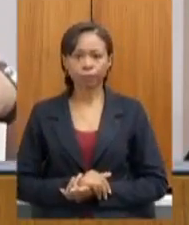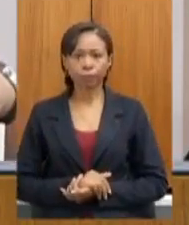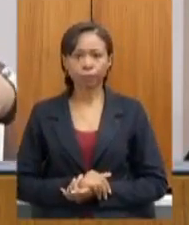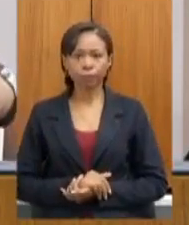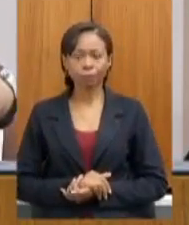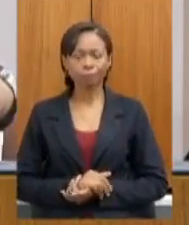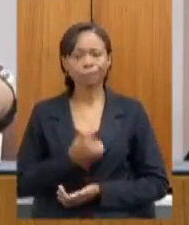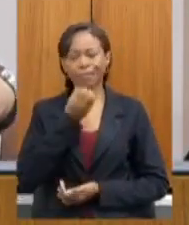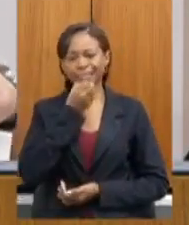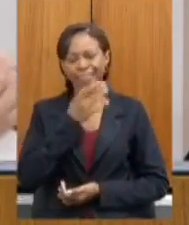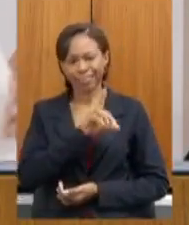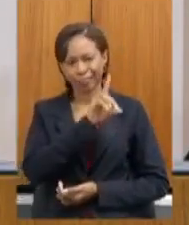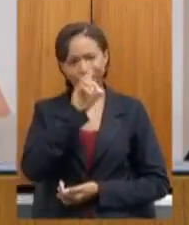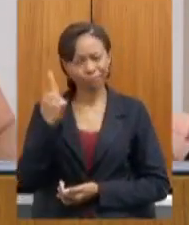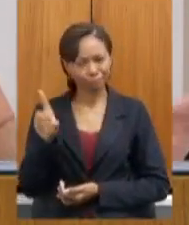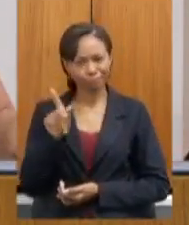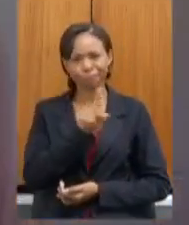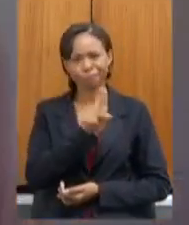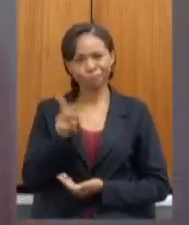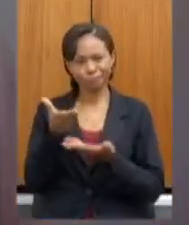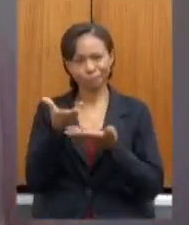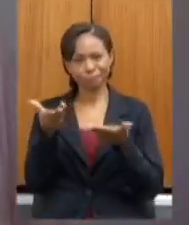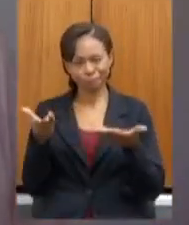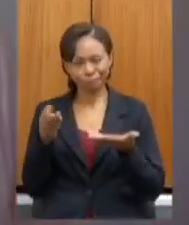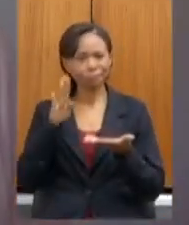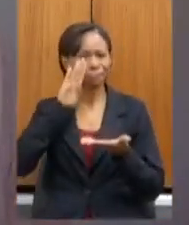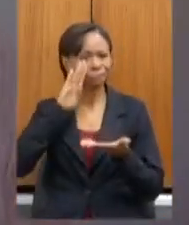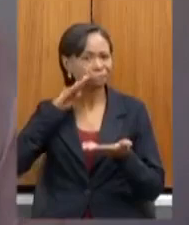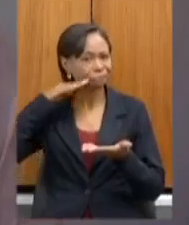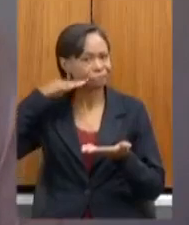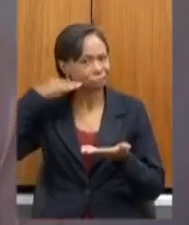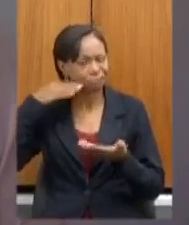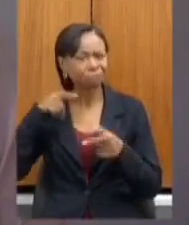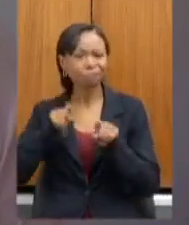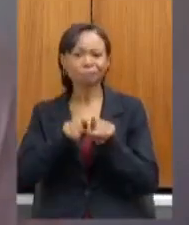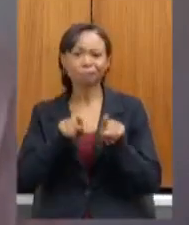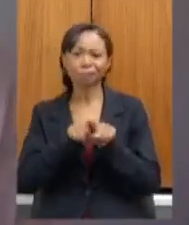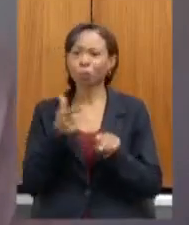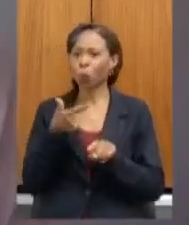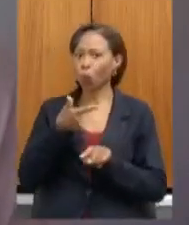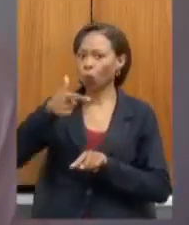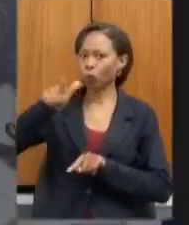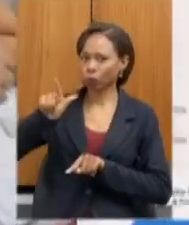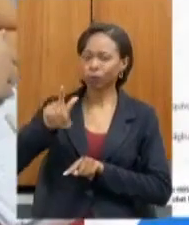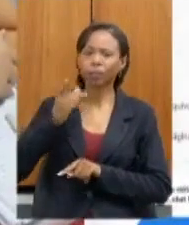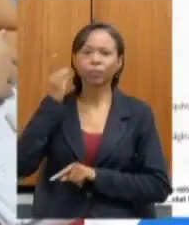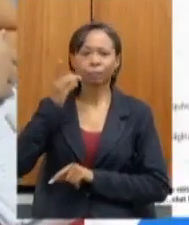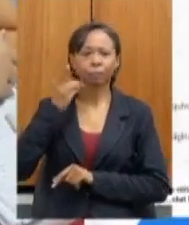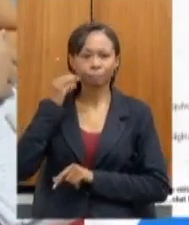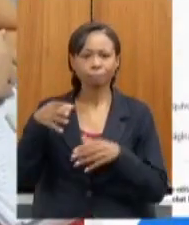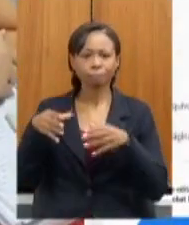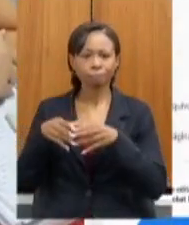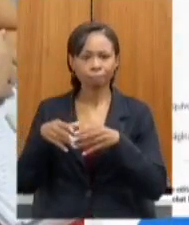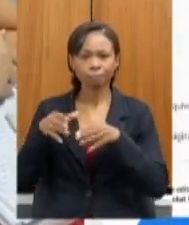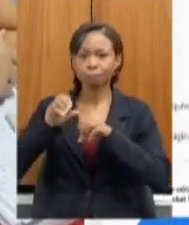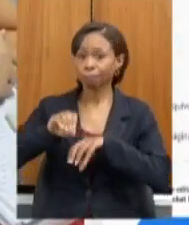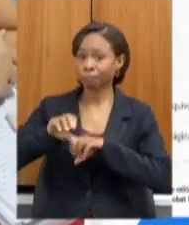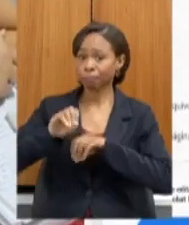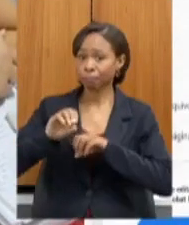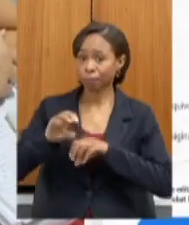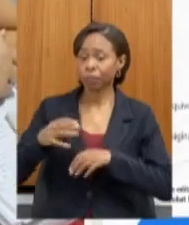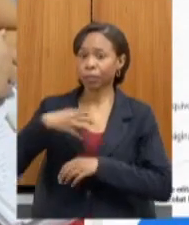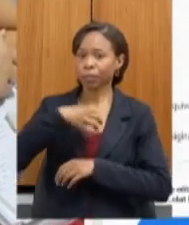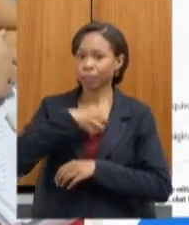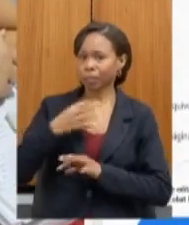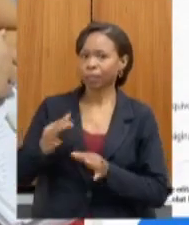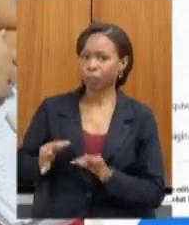Bom dia, presidente Beatriz Serqueira, bom dia, demais deputados da Comissão de Educação, Ciência e Tecnologia,